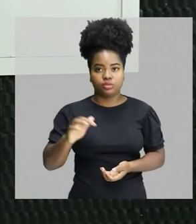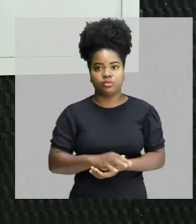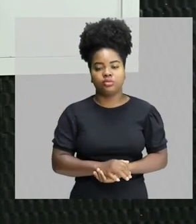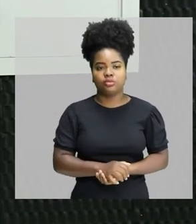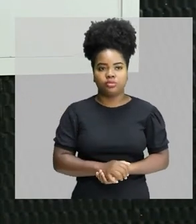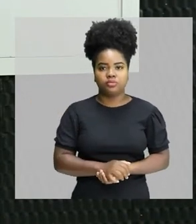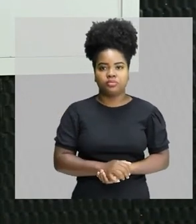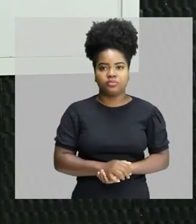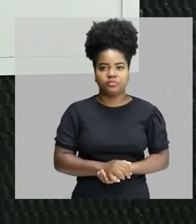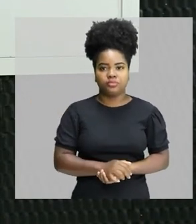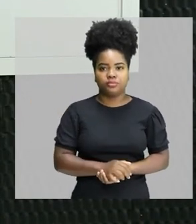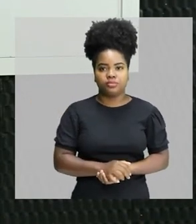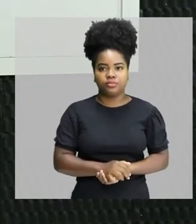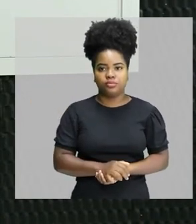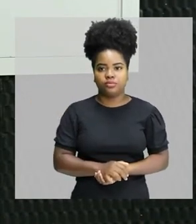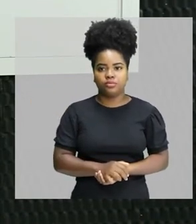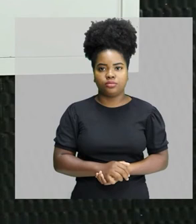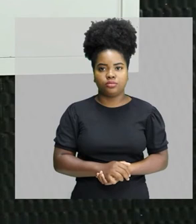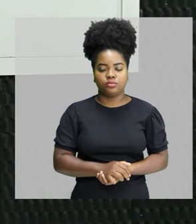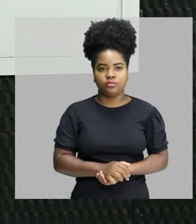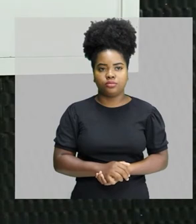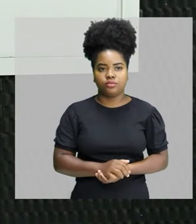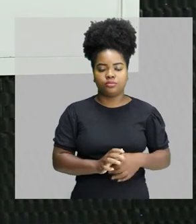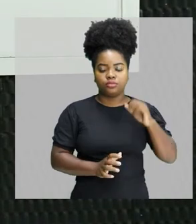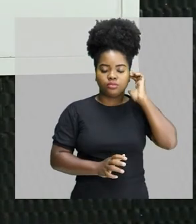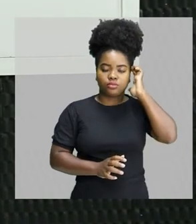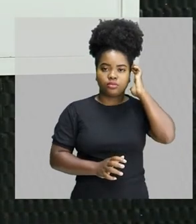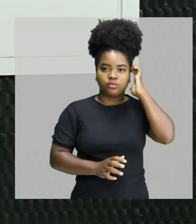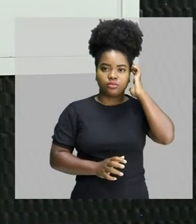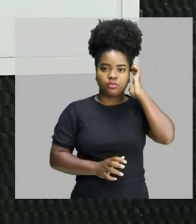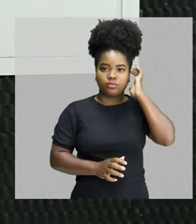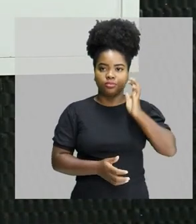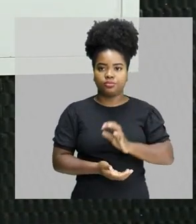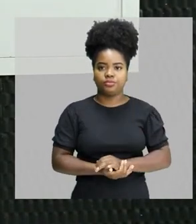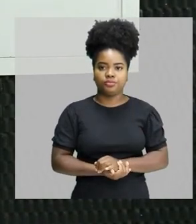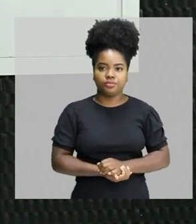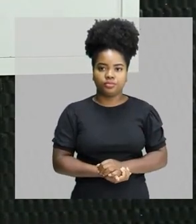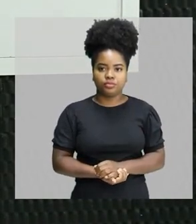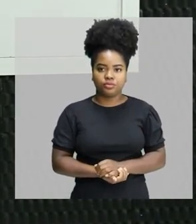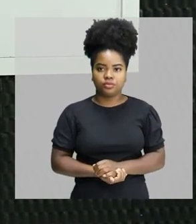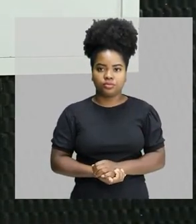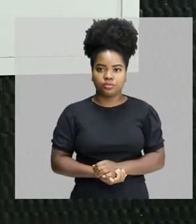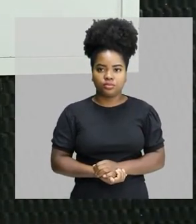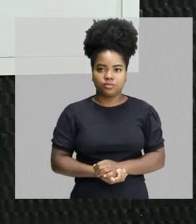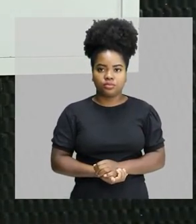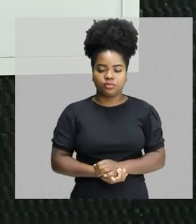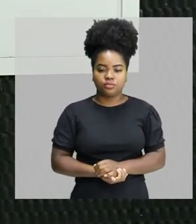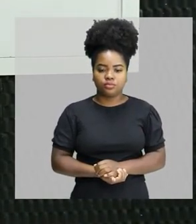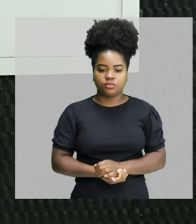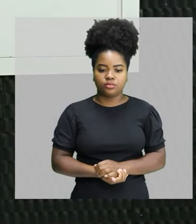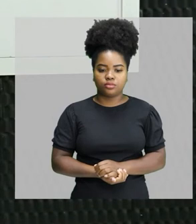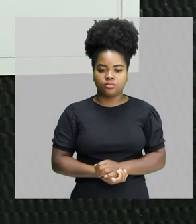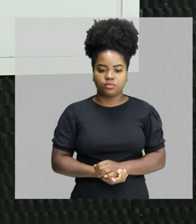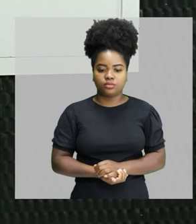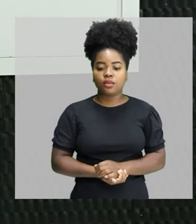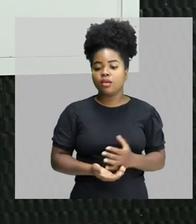Utilizar bastante isso aqui, viu? Quanto a velocidade aí, de uma onda. Tá ok? Bom, então,